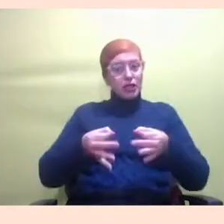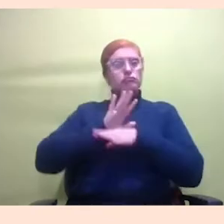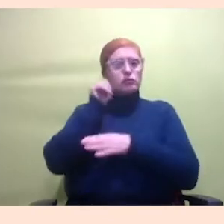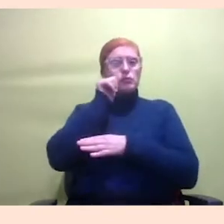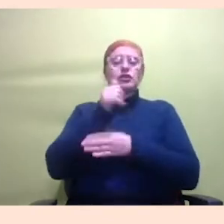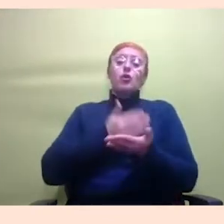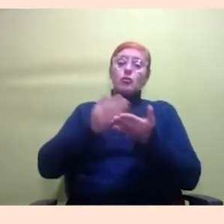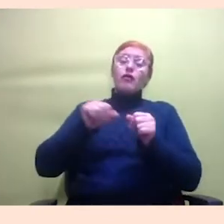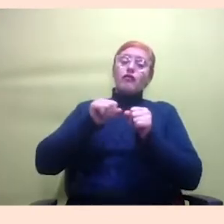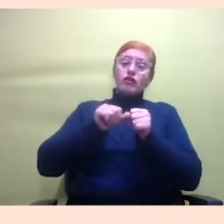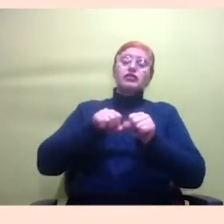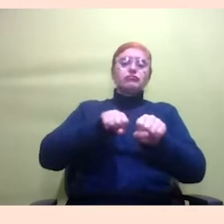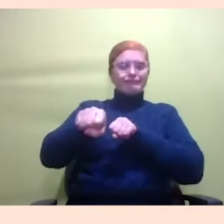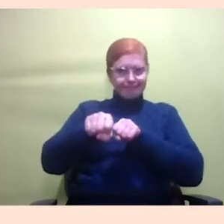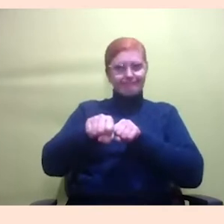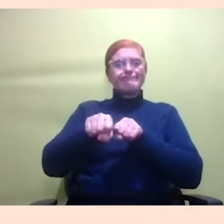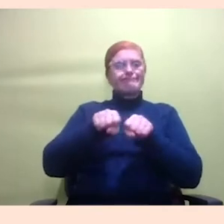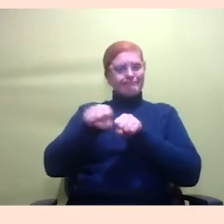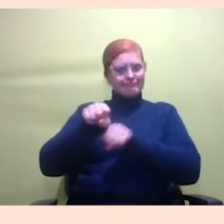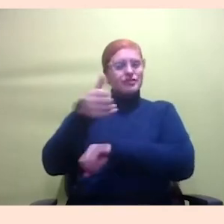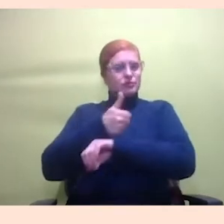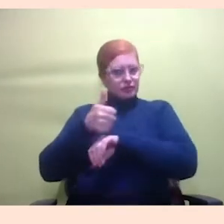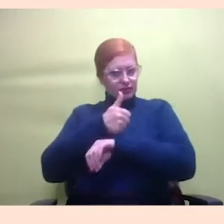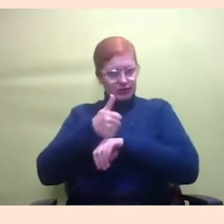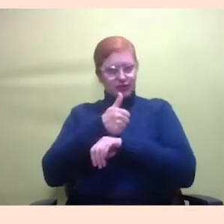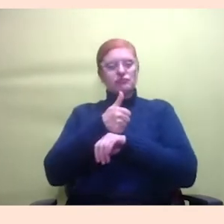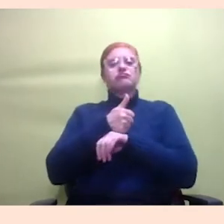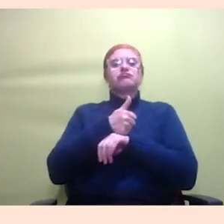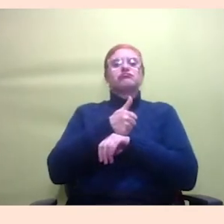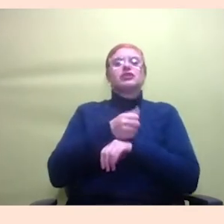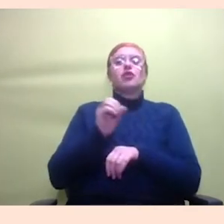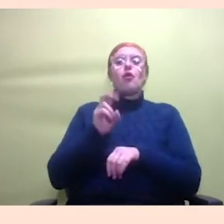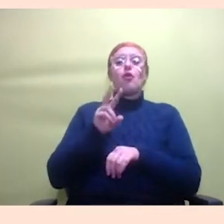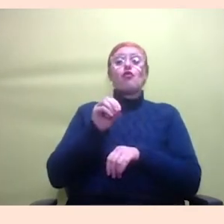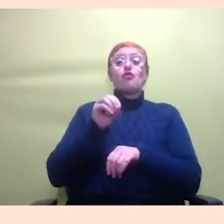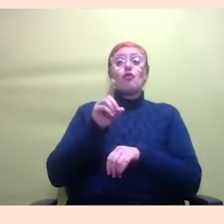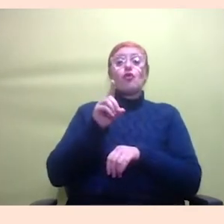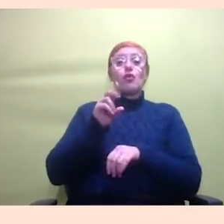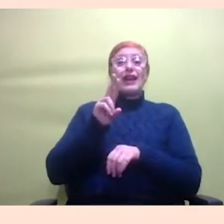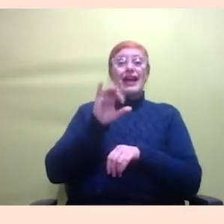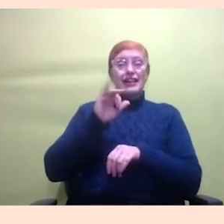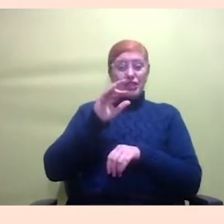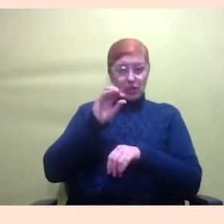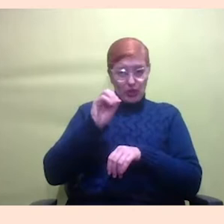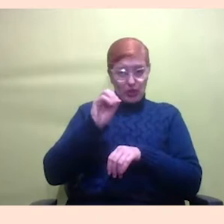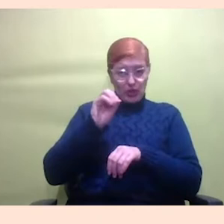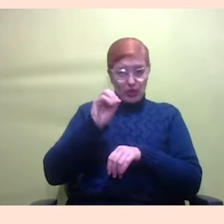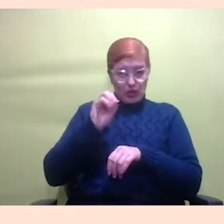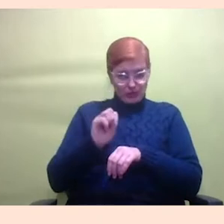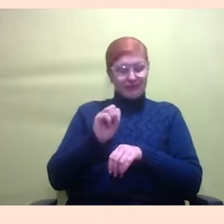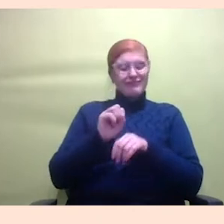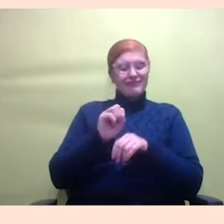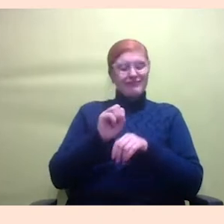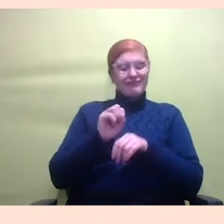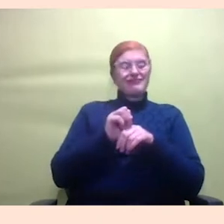ovulários, né? São os ovulários em parceria com ETA, que eu digo semen não, gente, é ovulário, vem de ovul, vem da gente. E